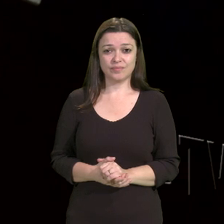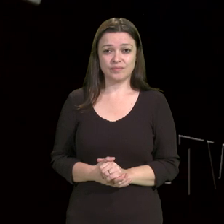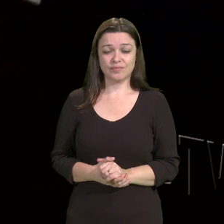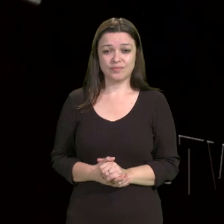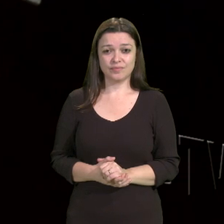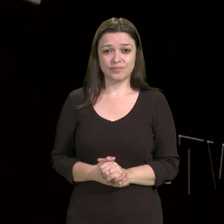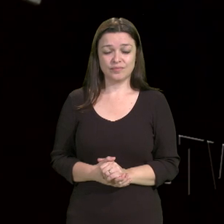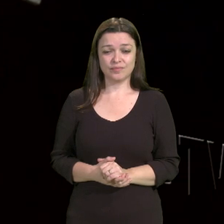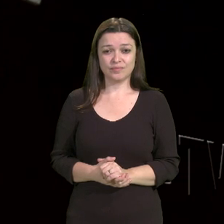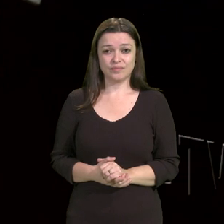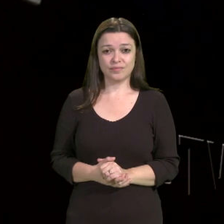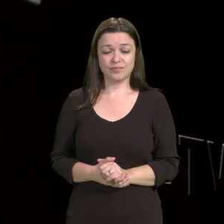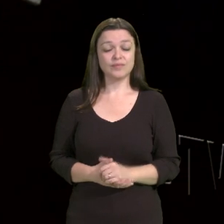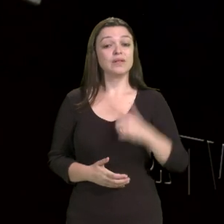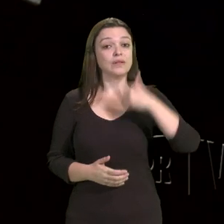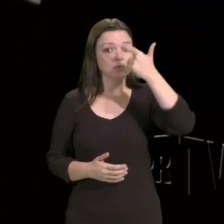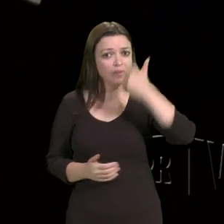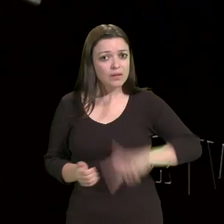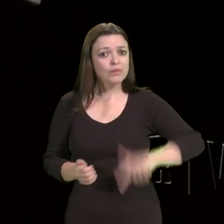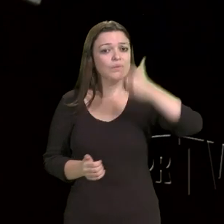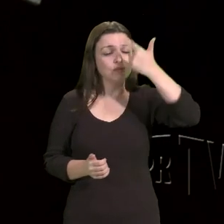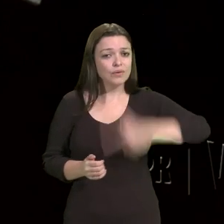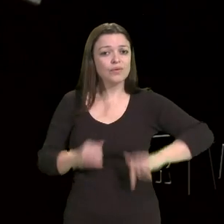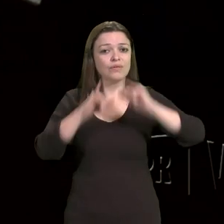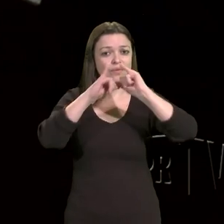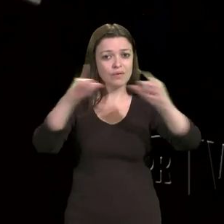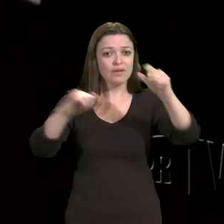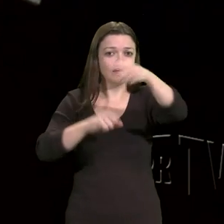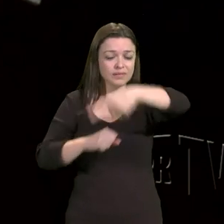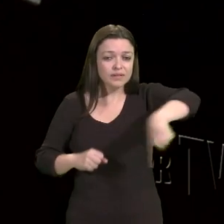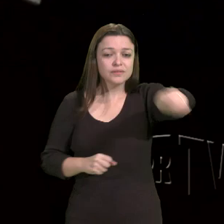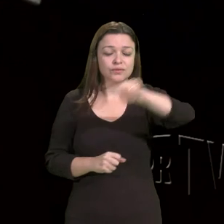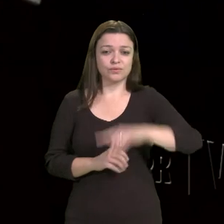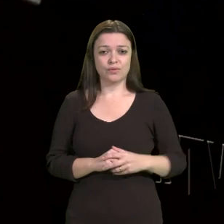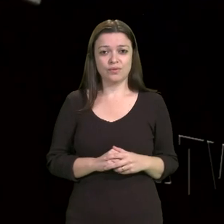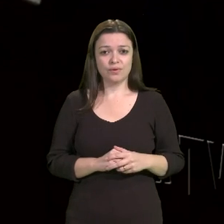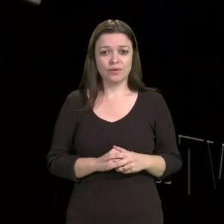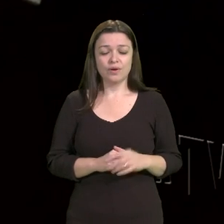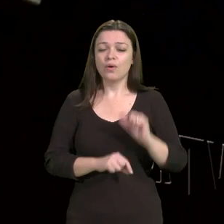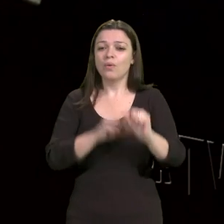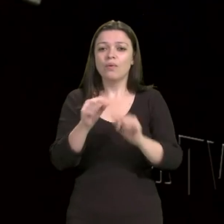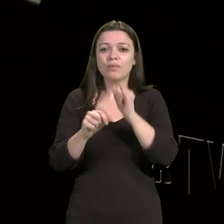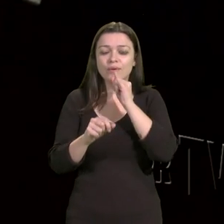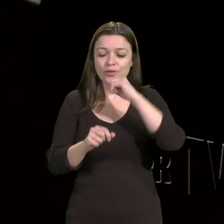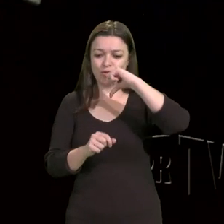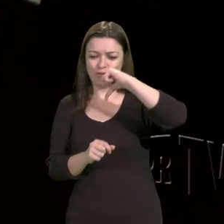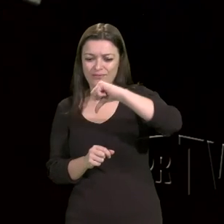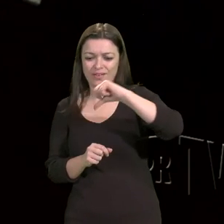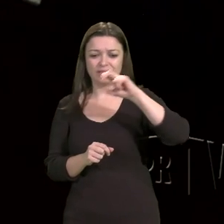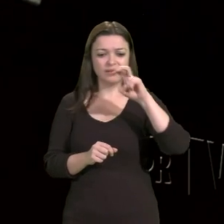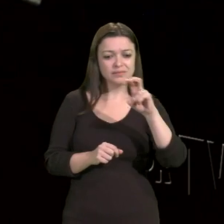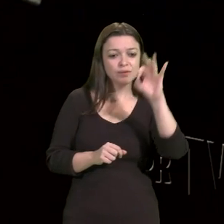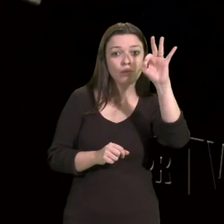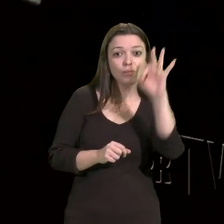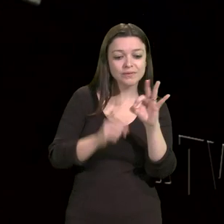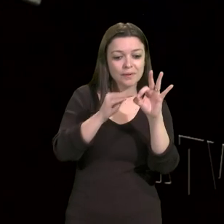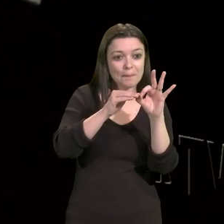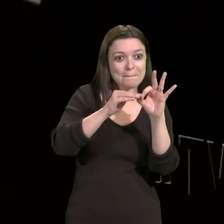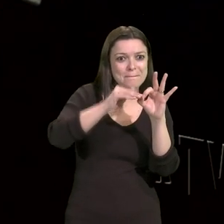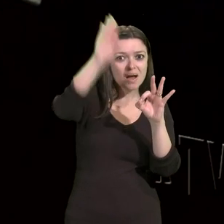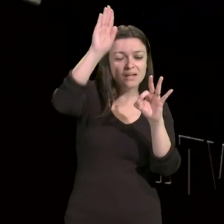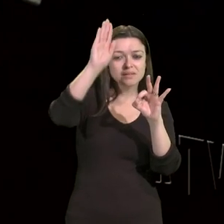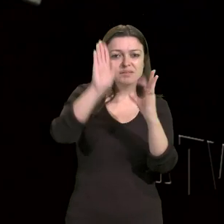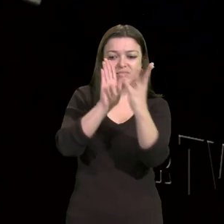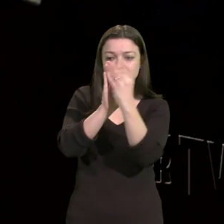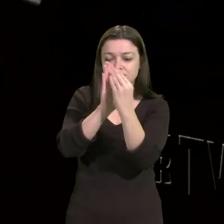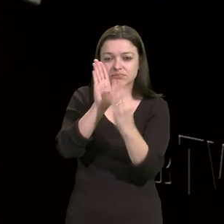Como tenho dito e repetido, mais de 95% da produção da